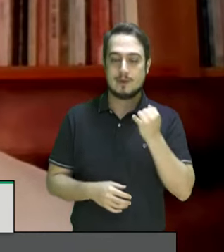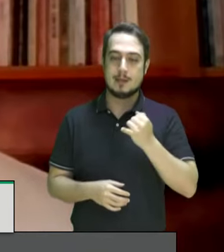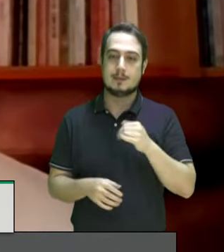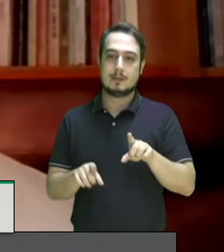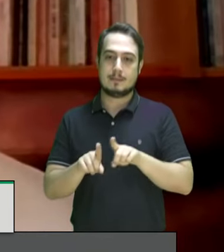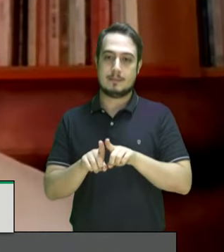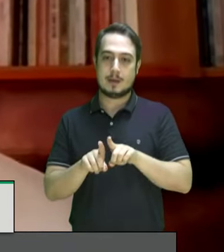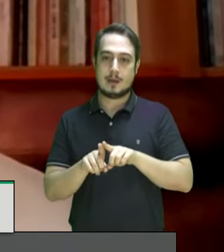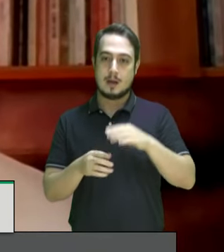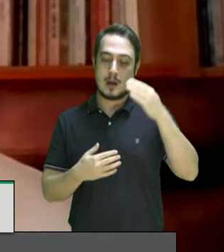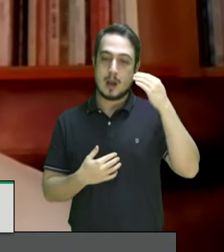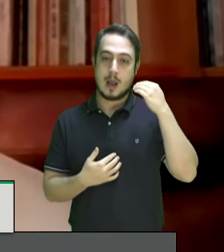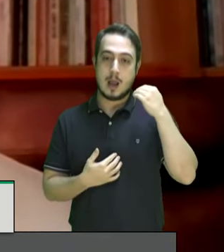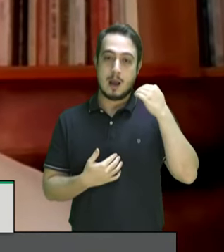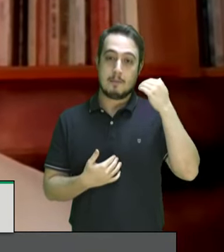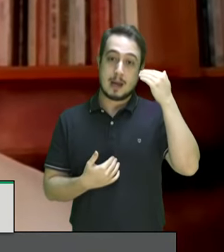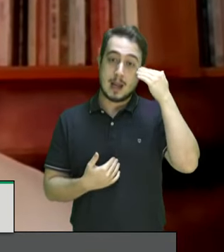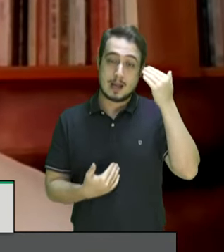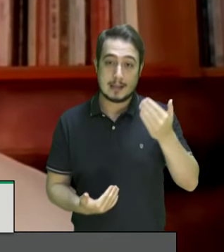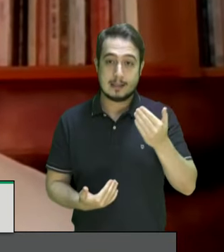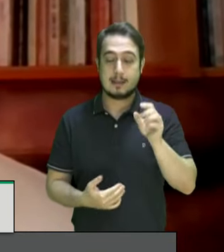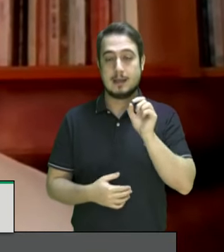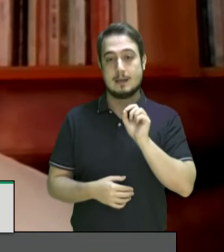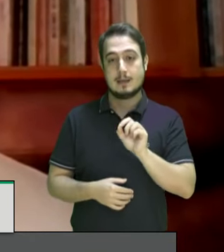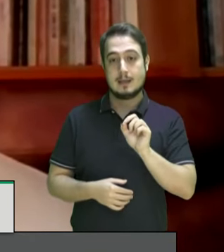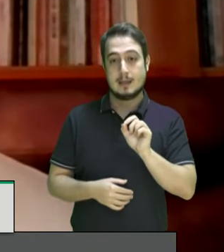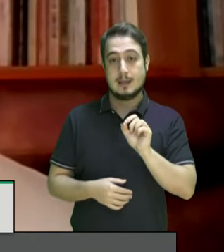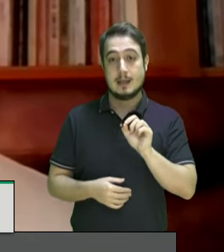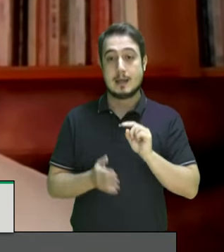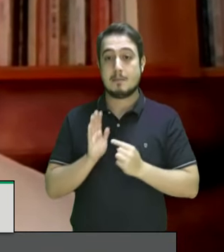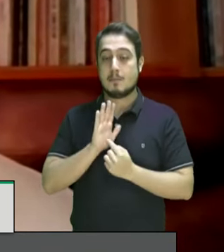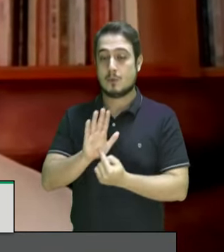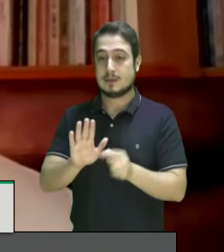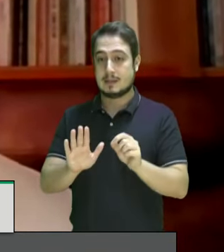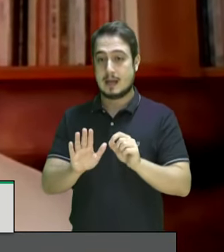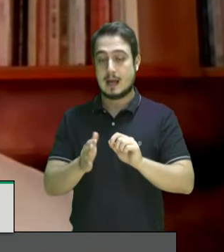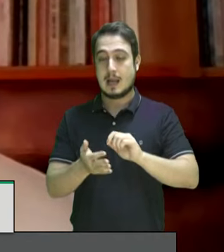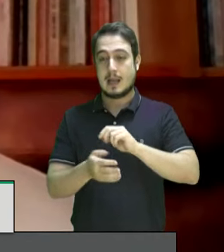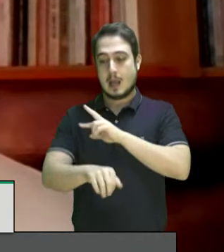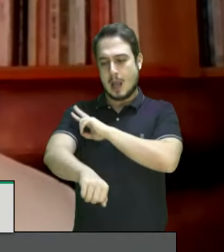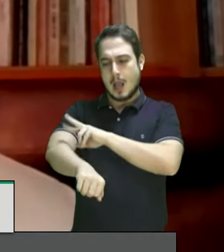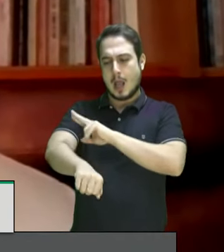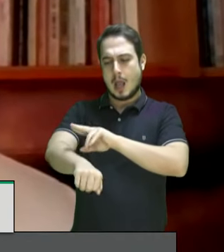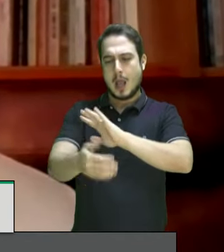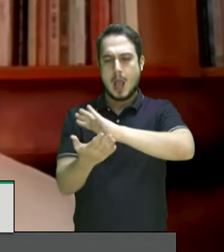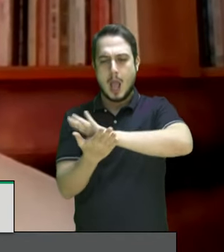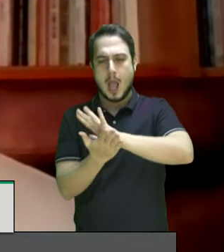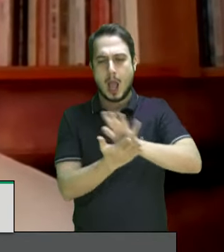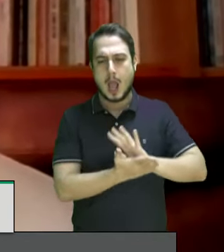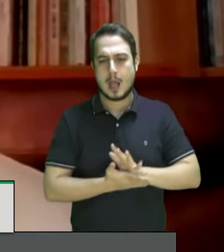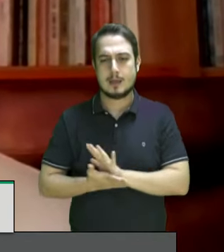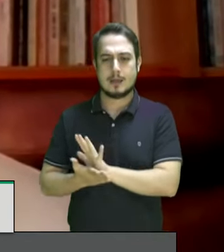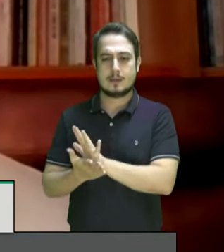señalar que o racismo e a discriminação racial constituem um dos desafios mais